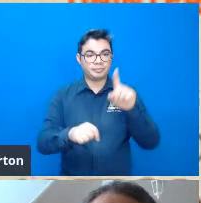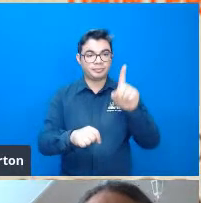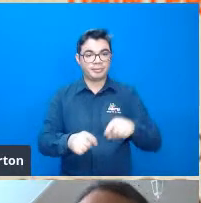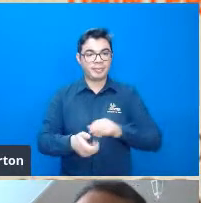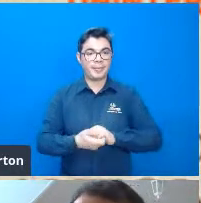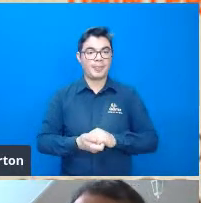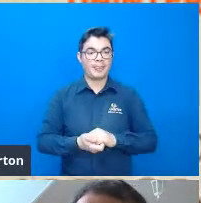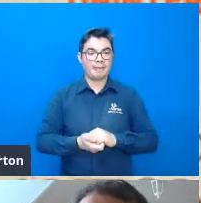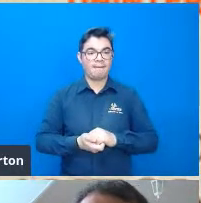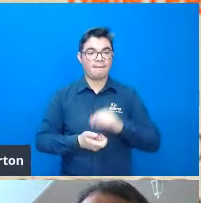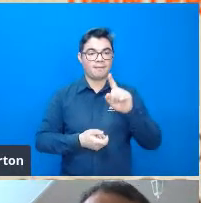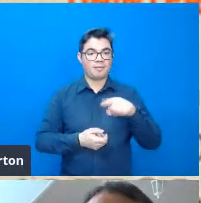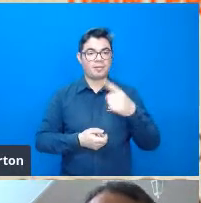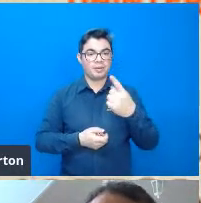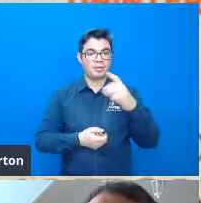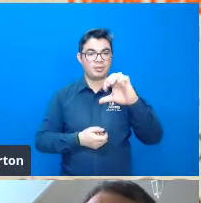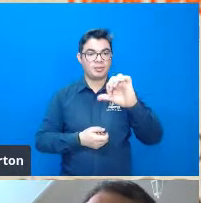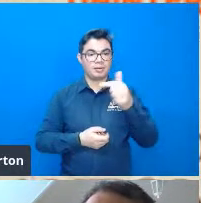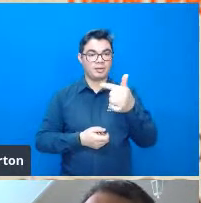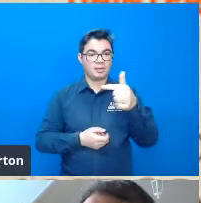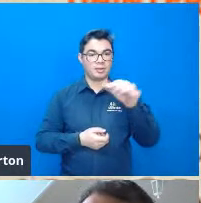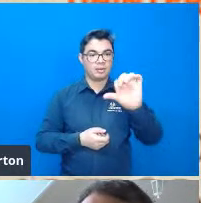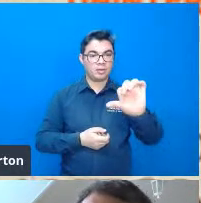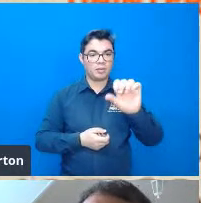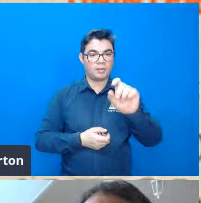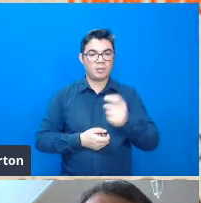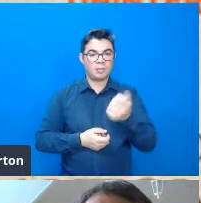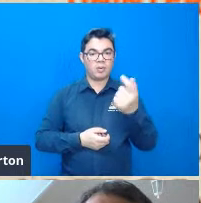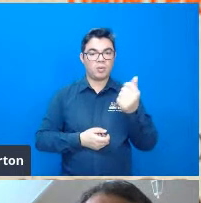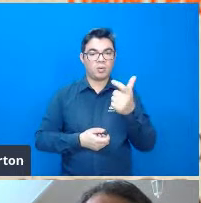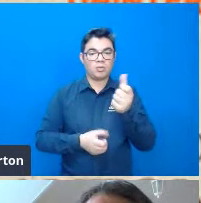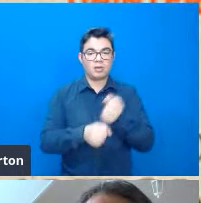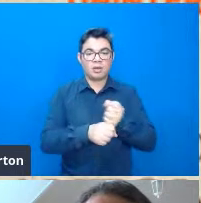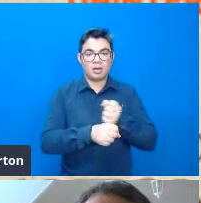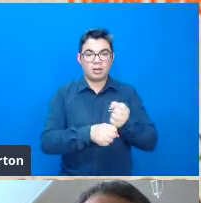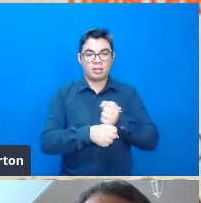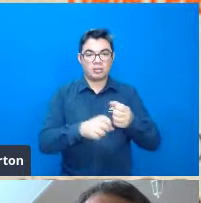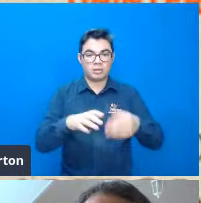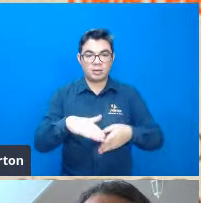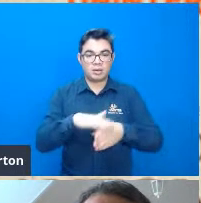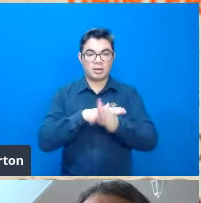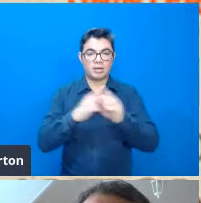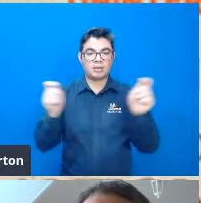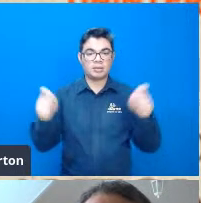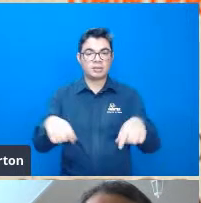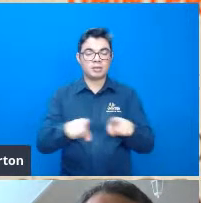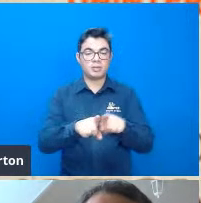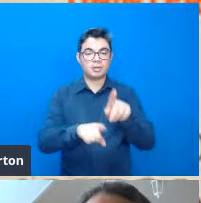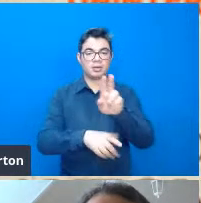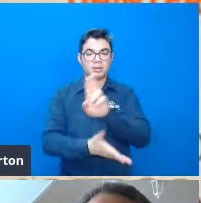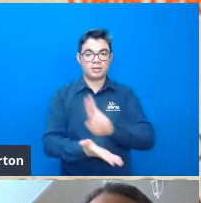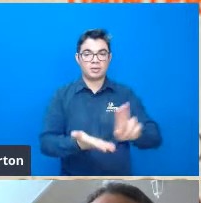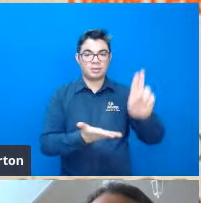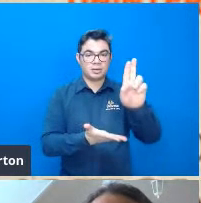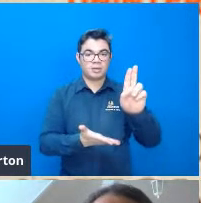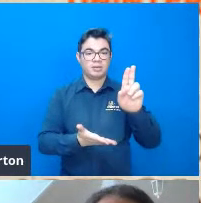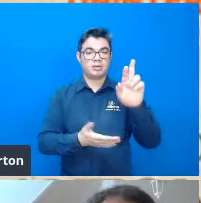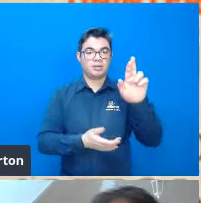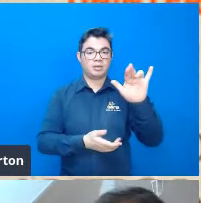obteve em 1979 alguns poucos anos sendo ingresso na universidade de Rio Claro